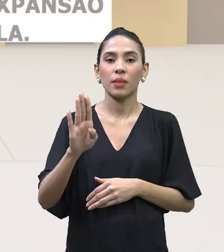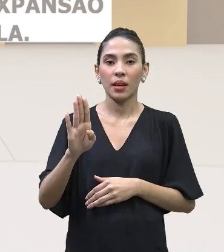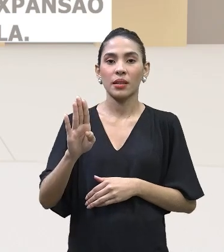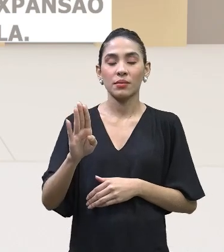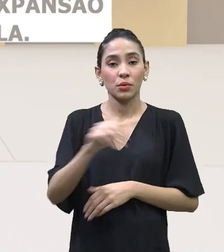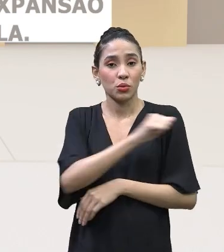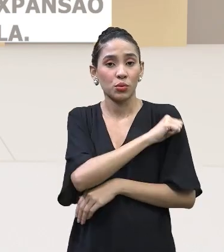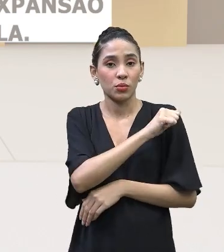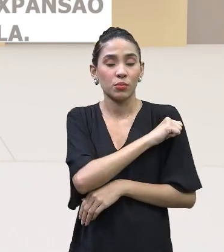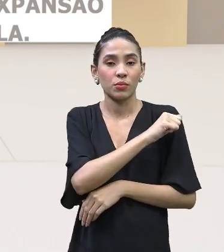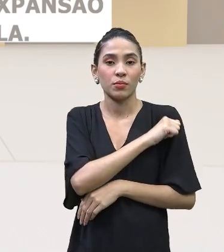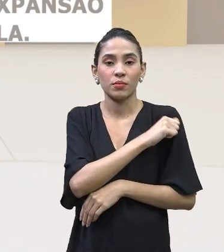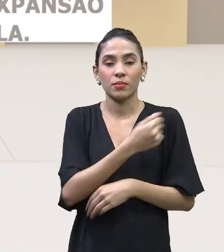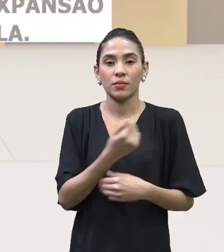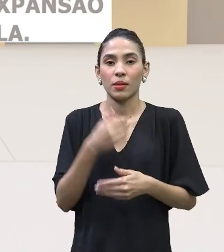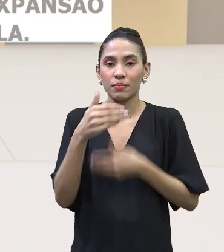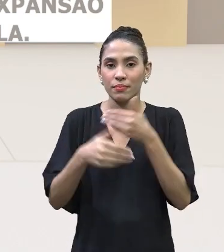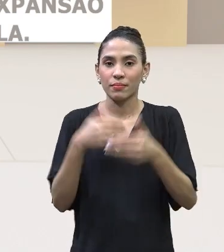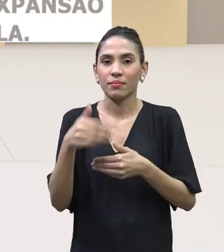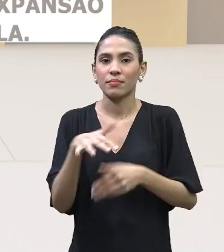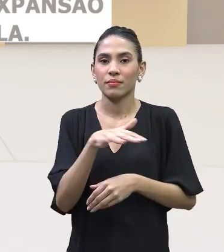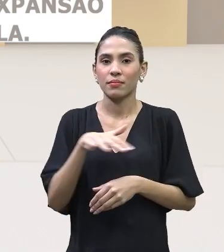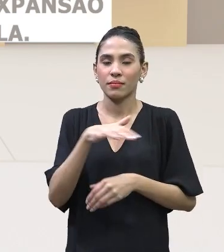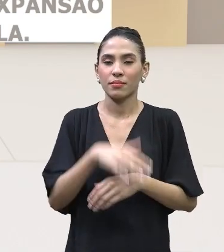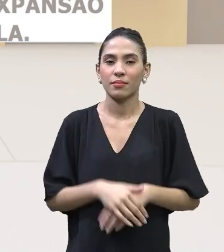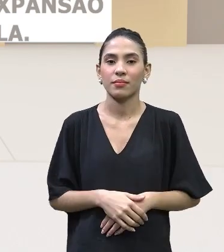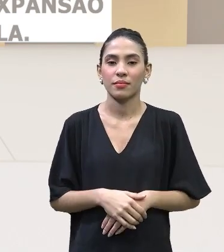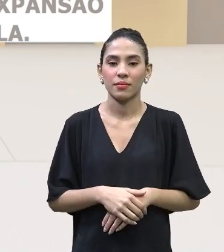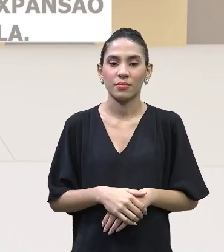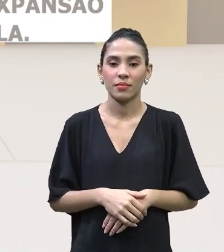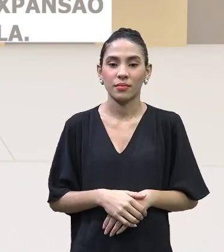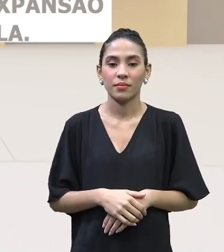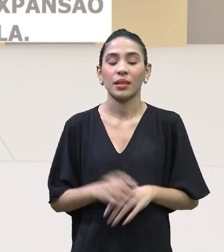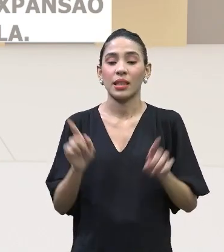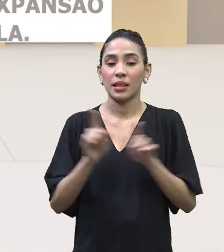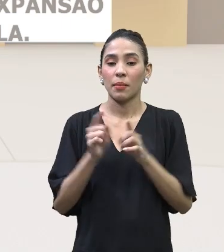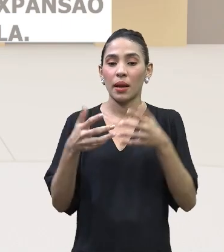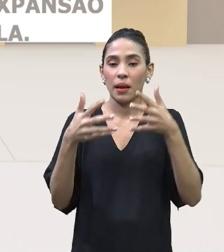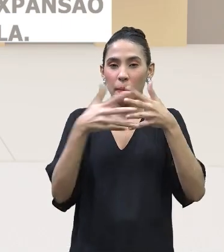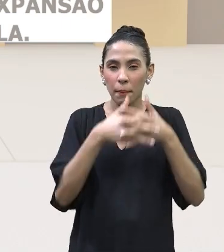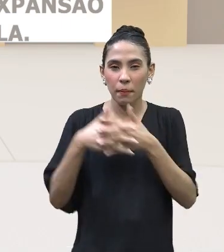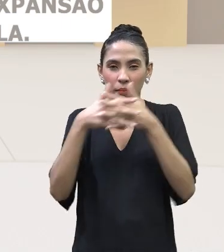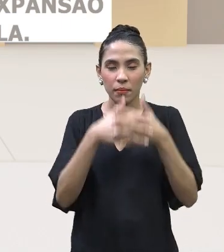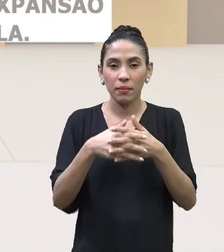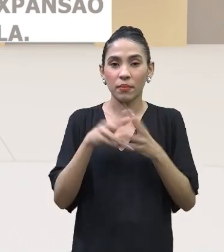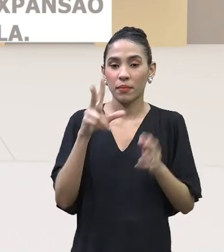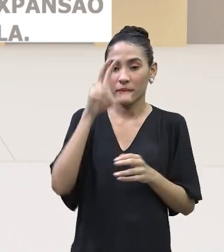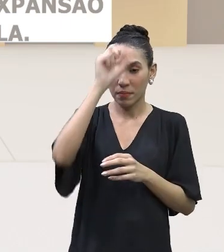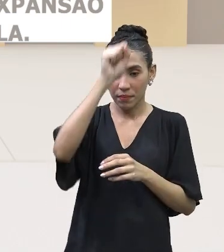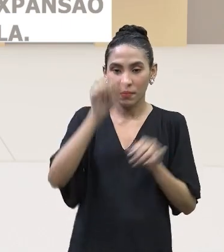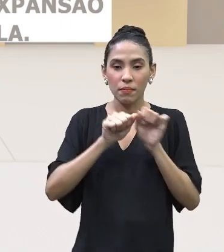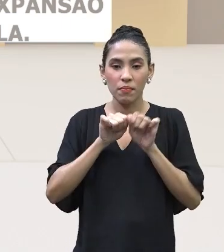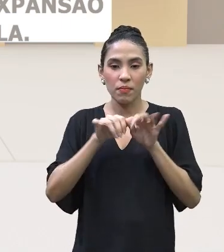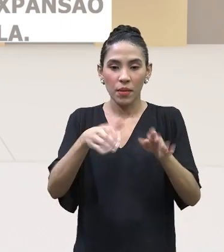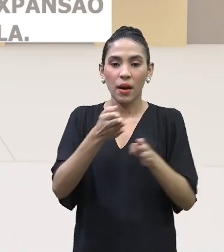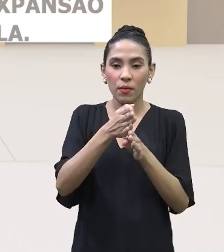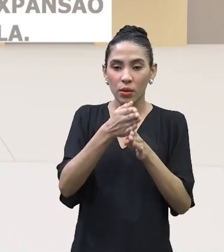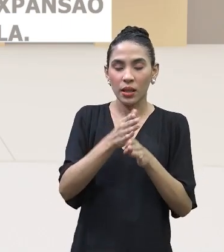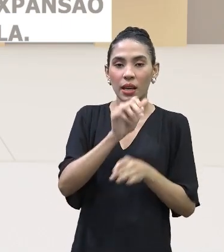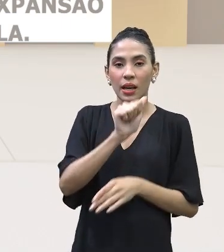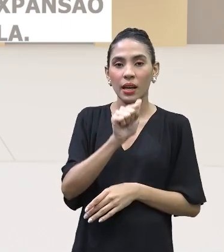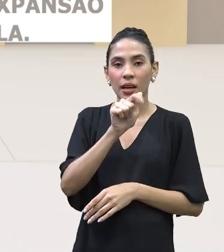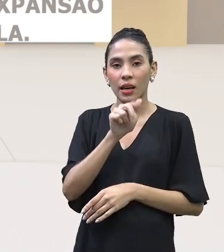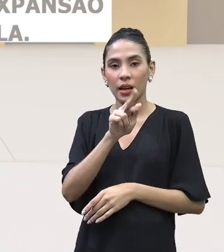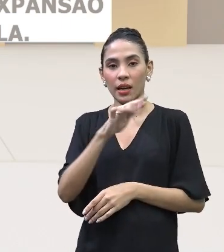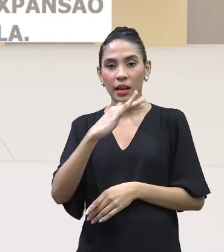acordos começaram a ser, então, mais respeitados. E, por último, professor, a gente traz aí os conflitos e a resistência referente à expansão da fronteira agrícola. É a gente